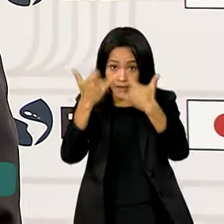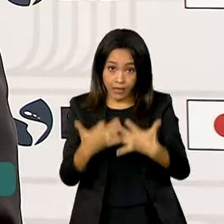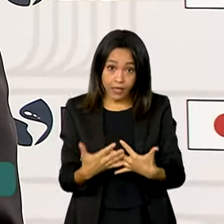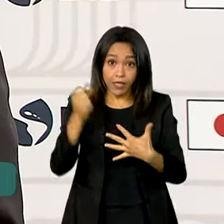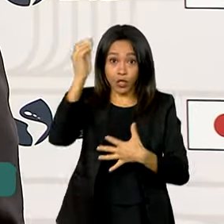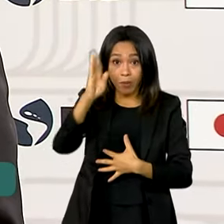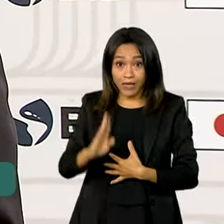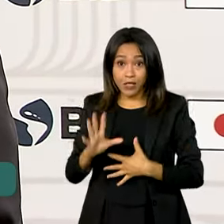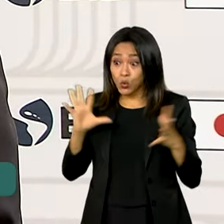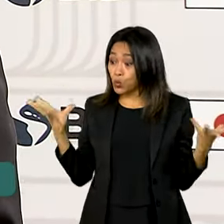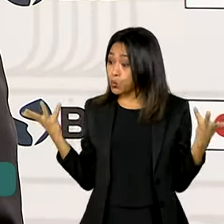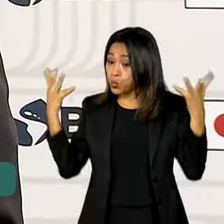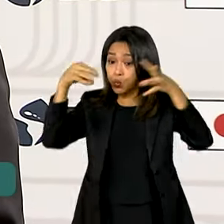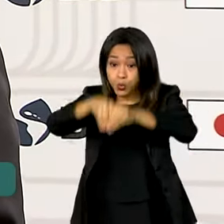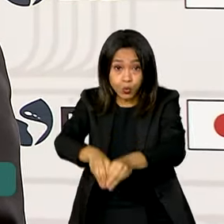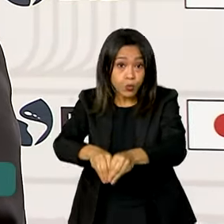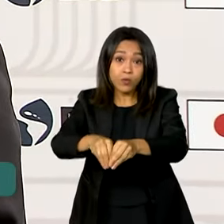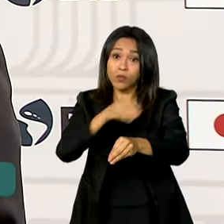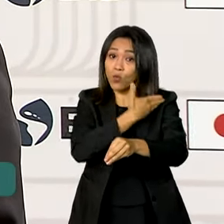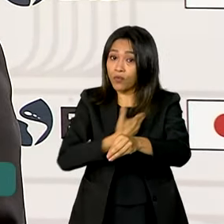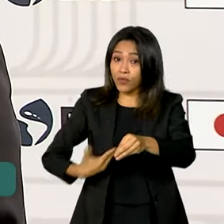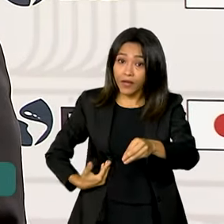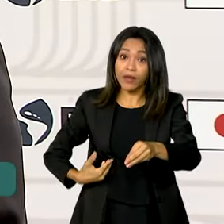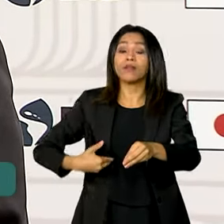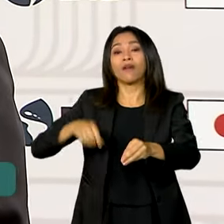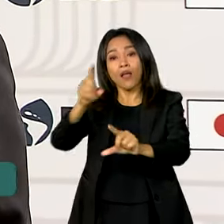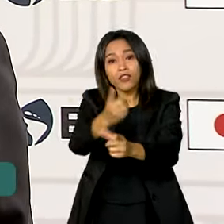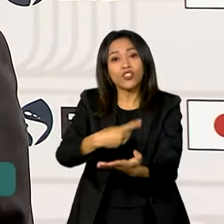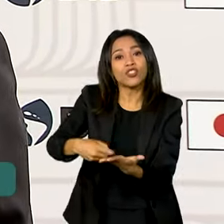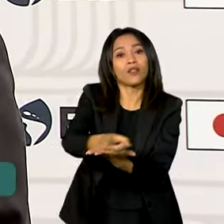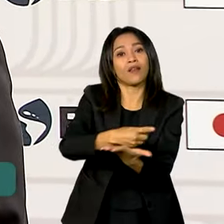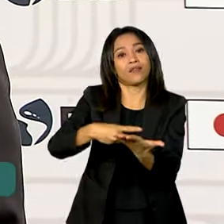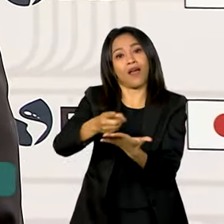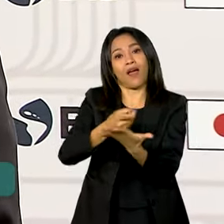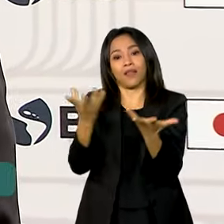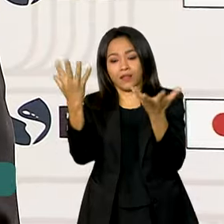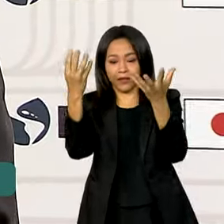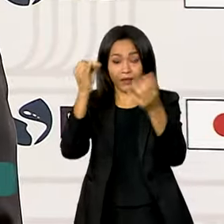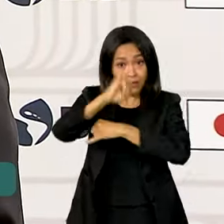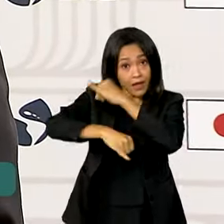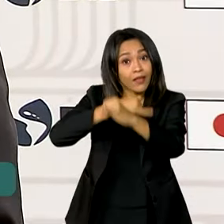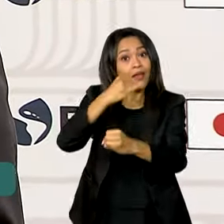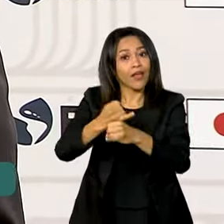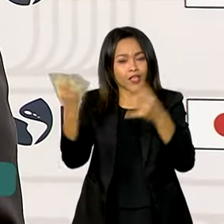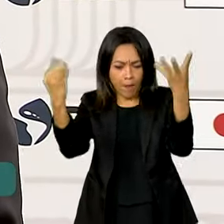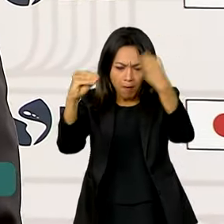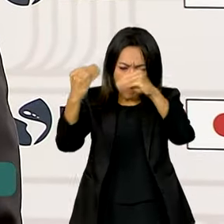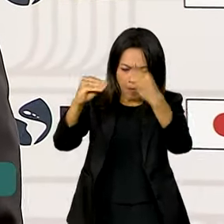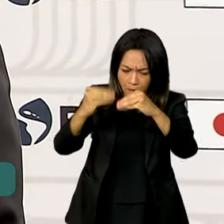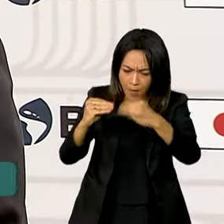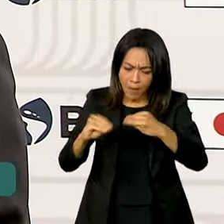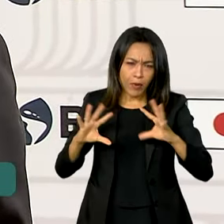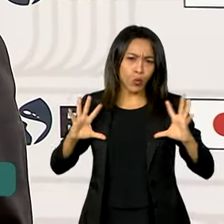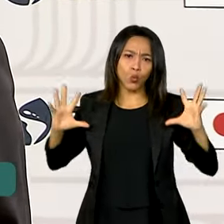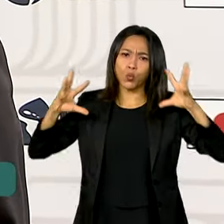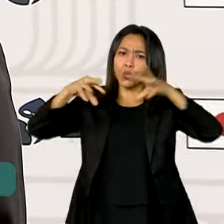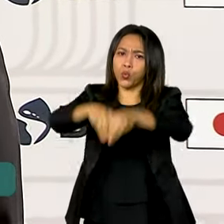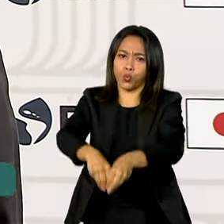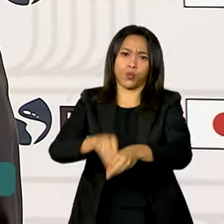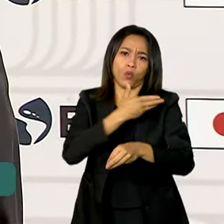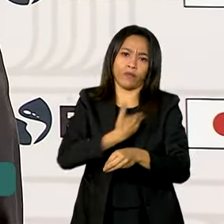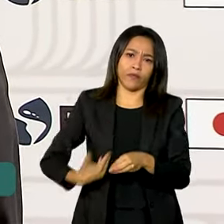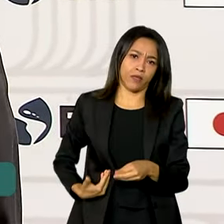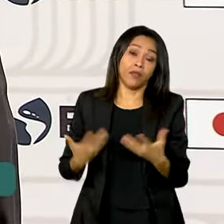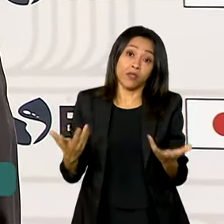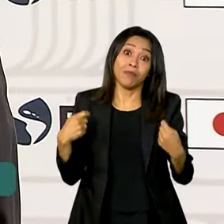digitalizado, a área governamental é muito digitalizada e nós temos que reforçar, como eu disse,